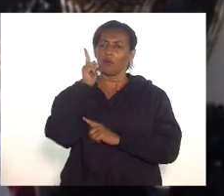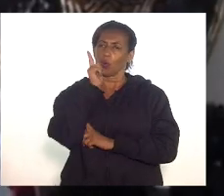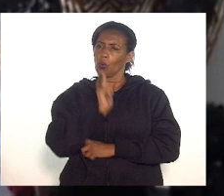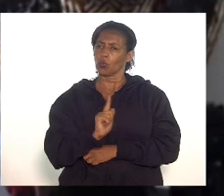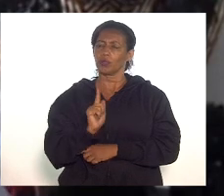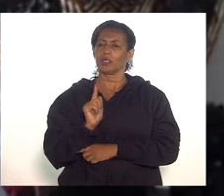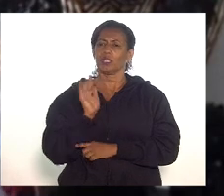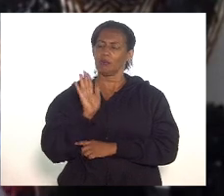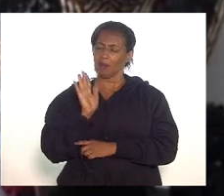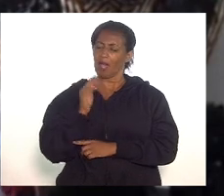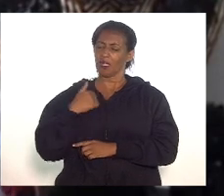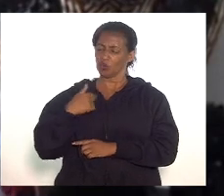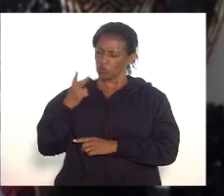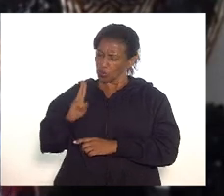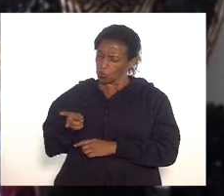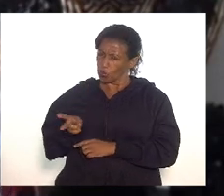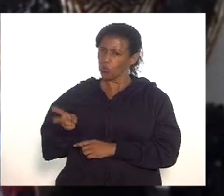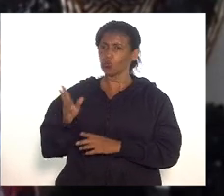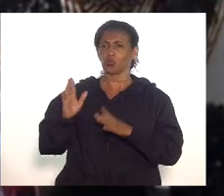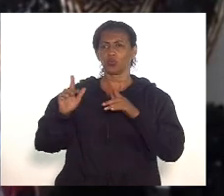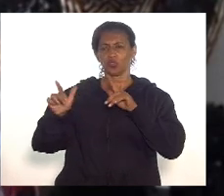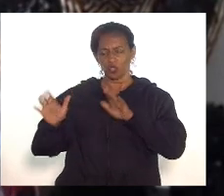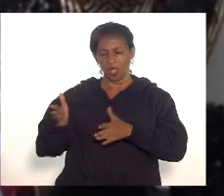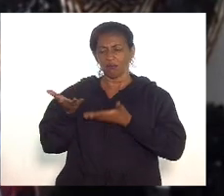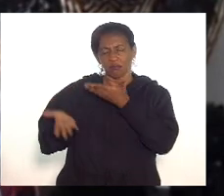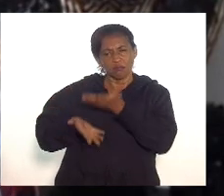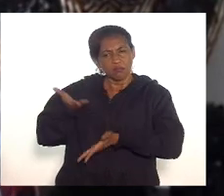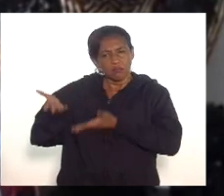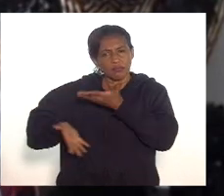que estão dedicam ali um trabalho